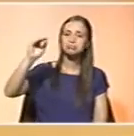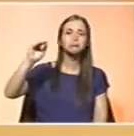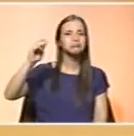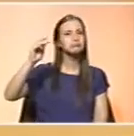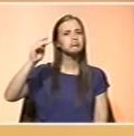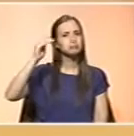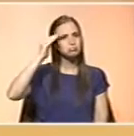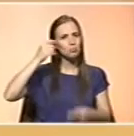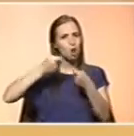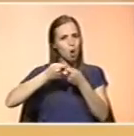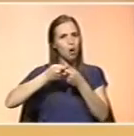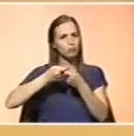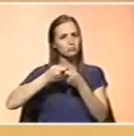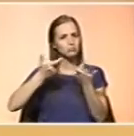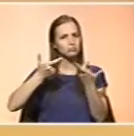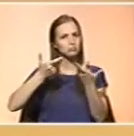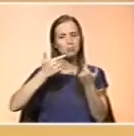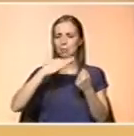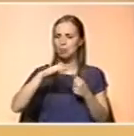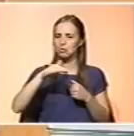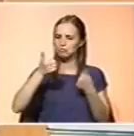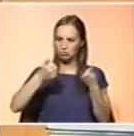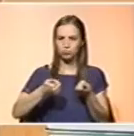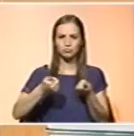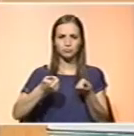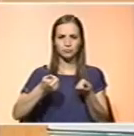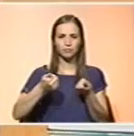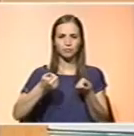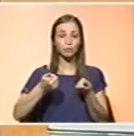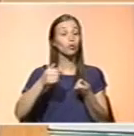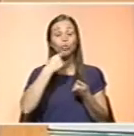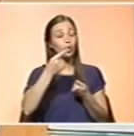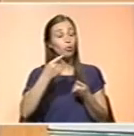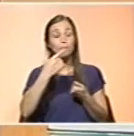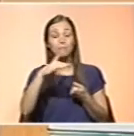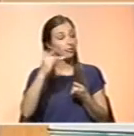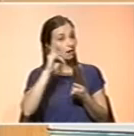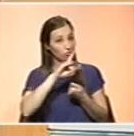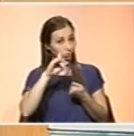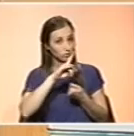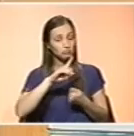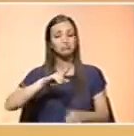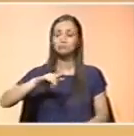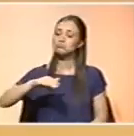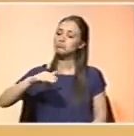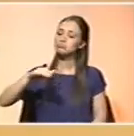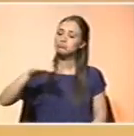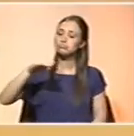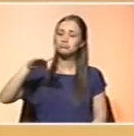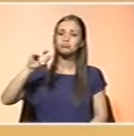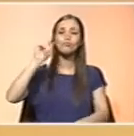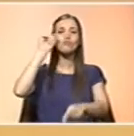expectável, Isto é... Dentro da média? Querem... Não direi dentro da média. Um crescimento que seja paralelo,